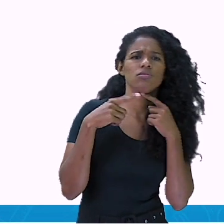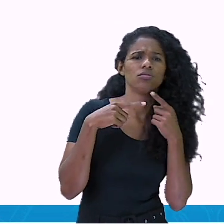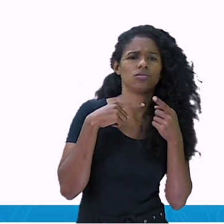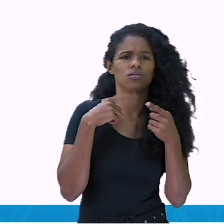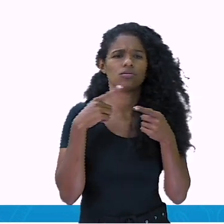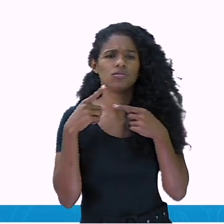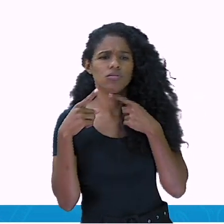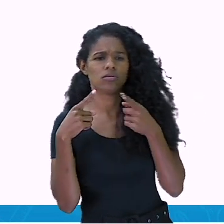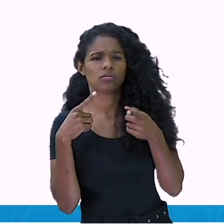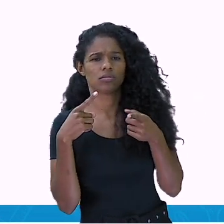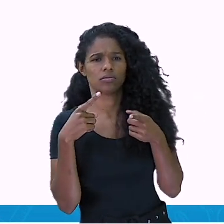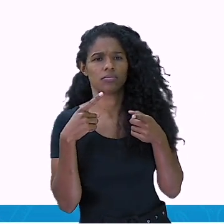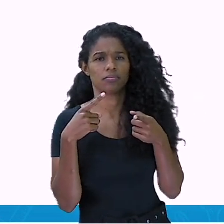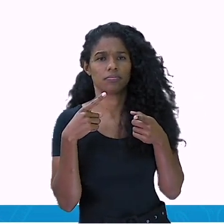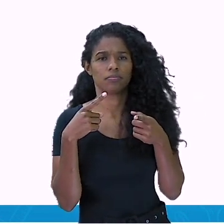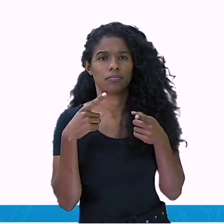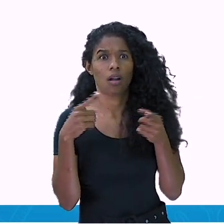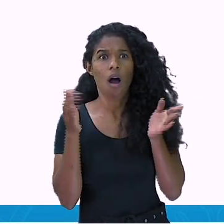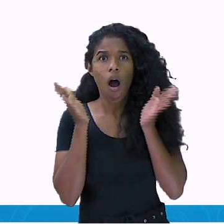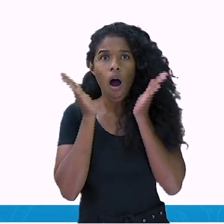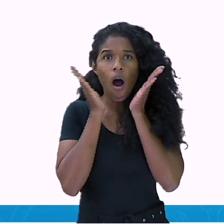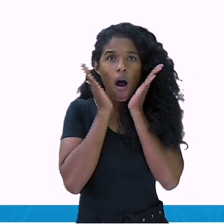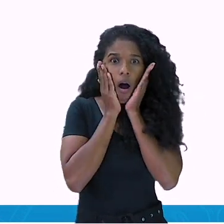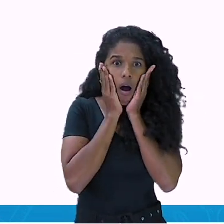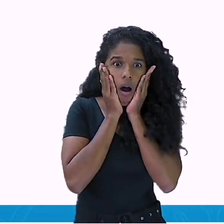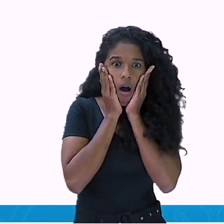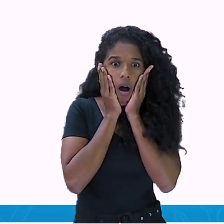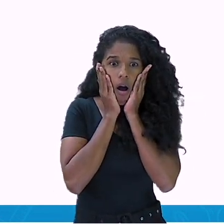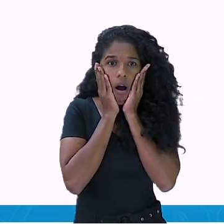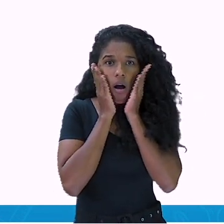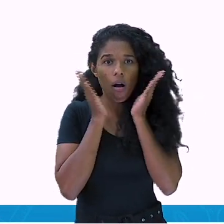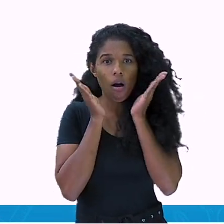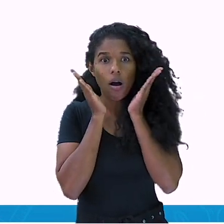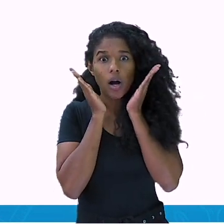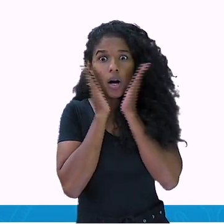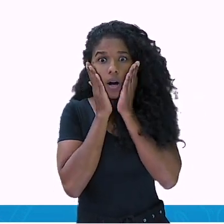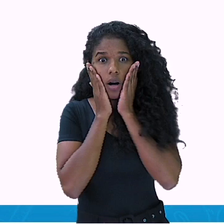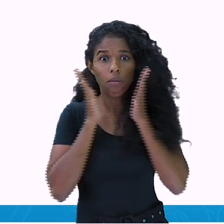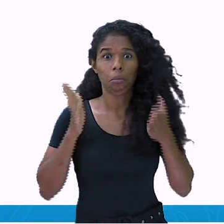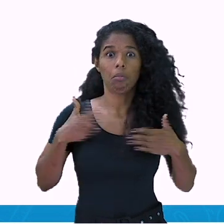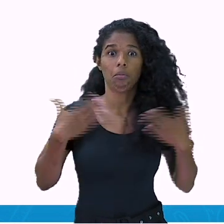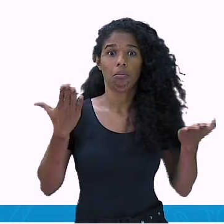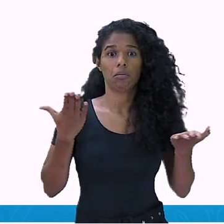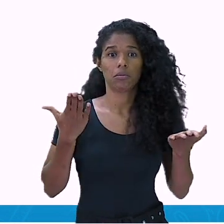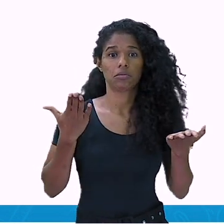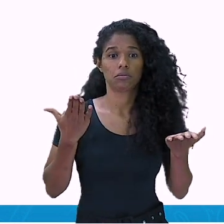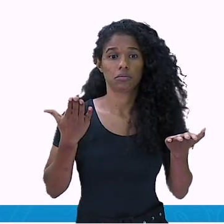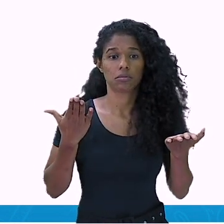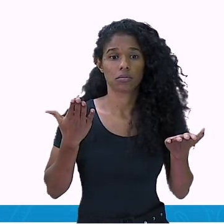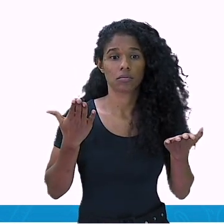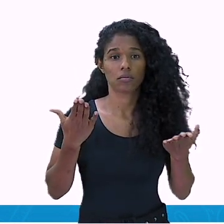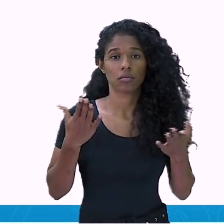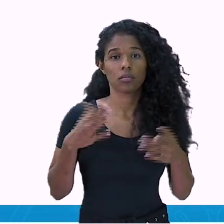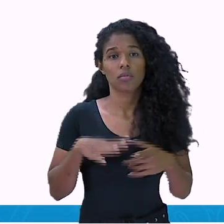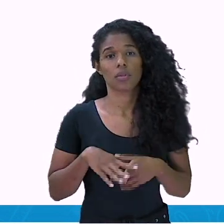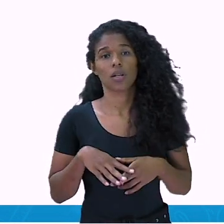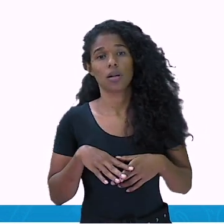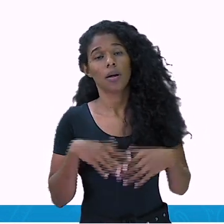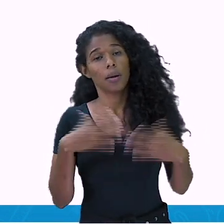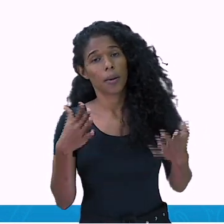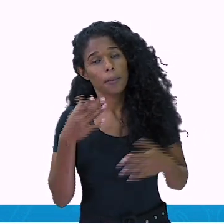espanto, espanto maior e a pessoa que está